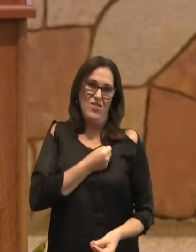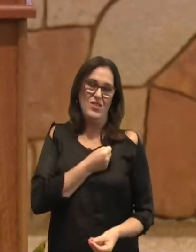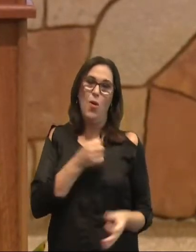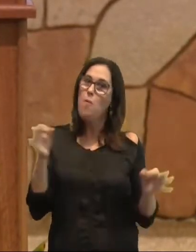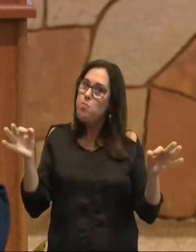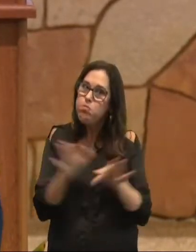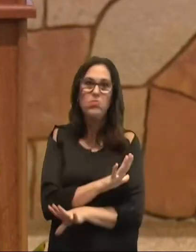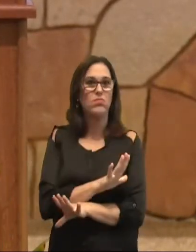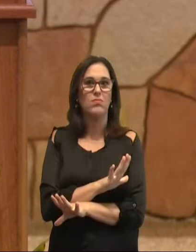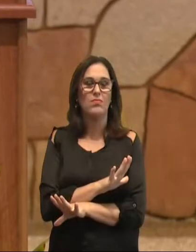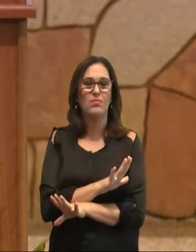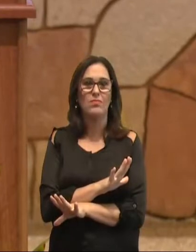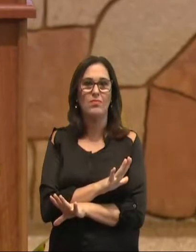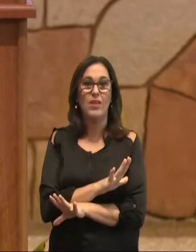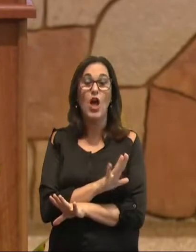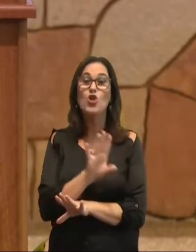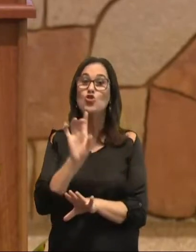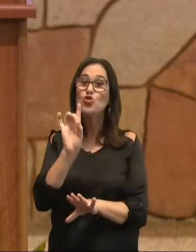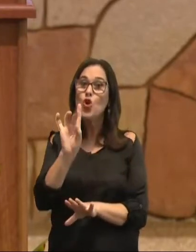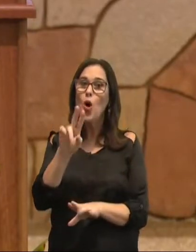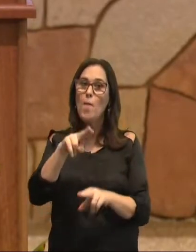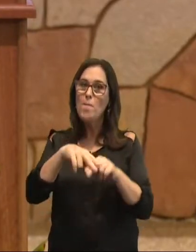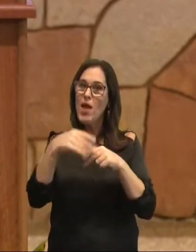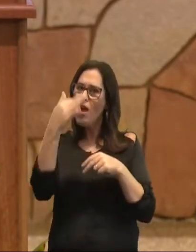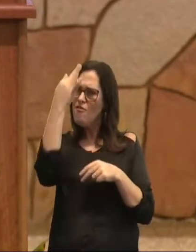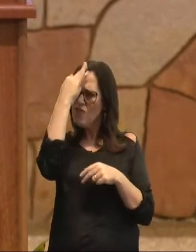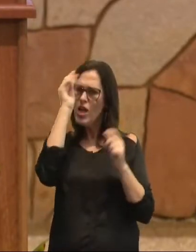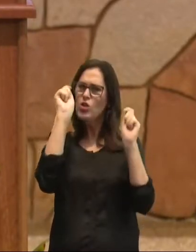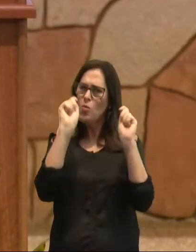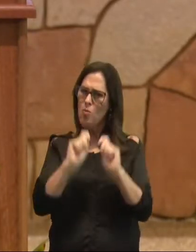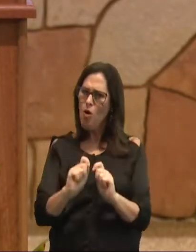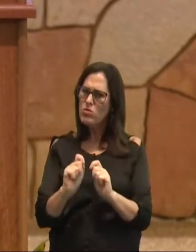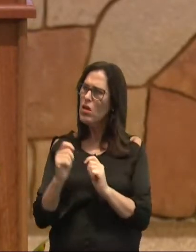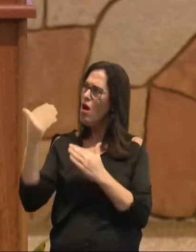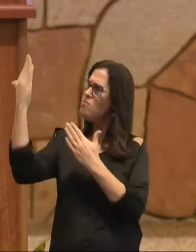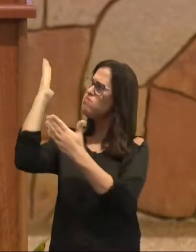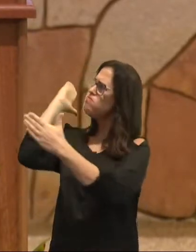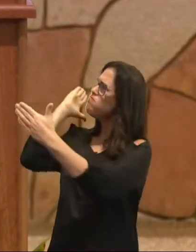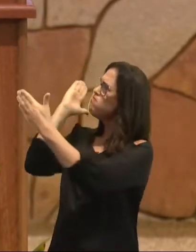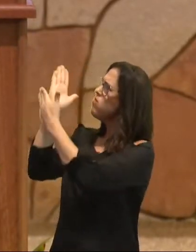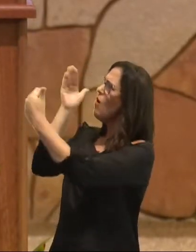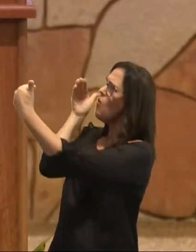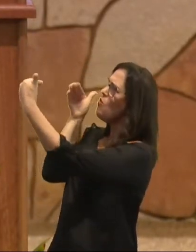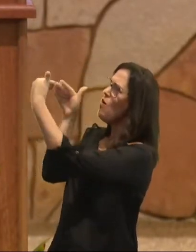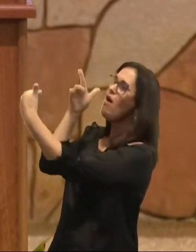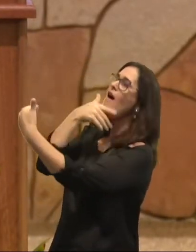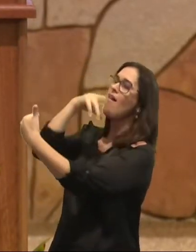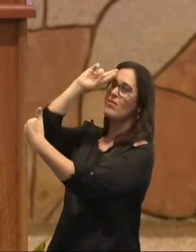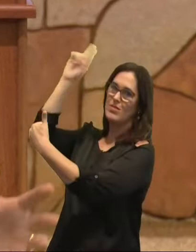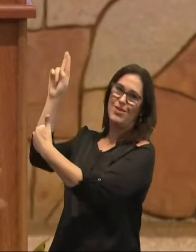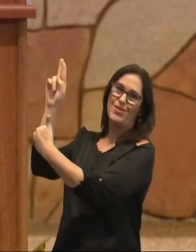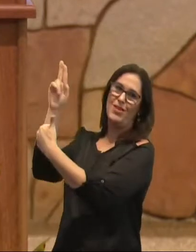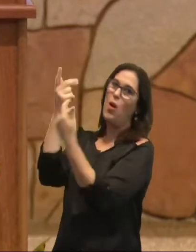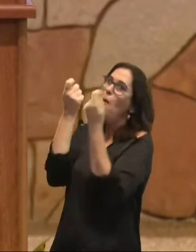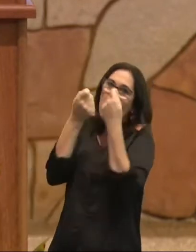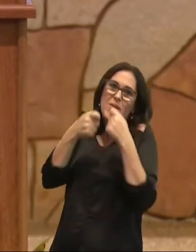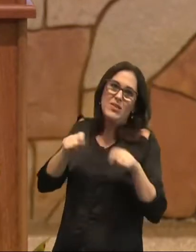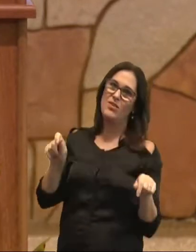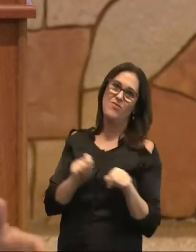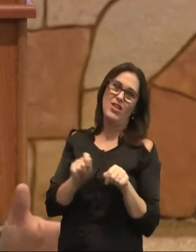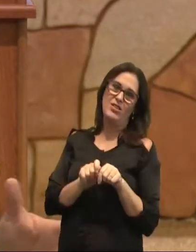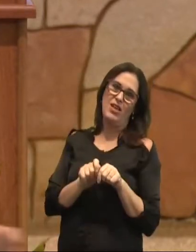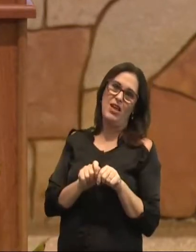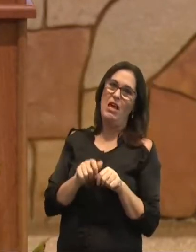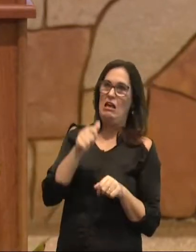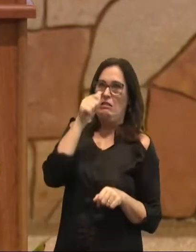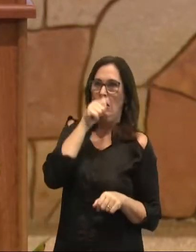para que, somente pela fé, nós pudéssemos, ter acesso ao Senhor, não é preciso, fazer nada, não é